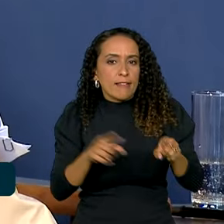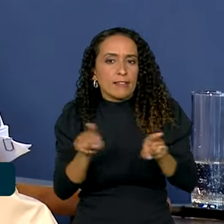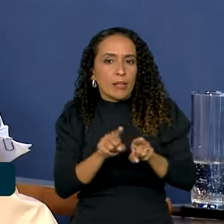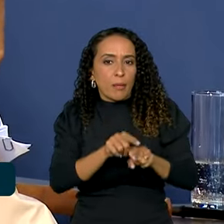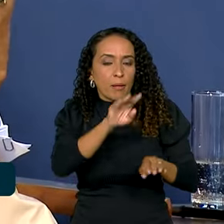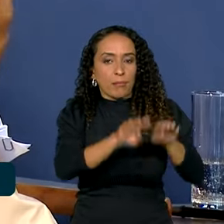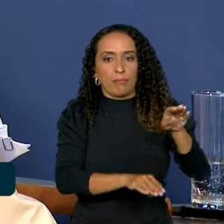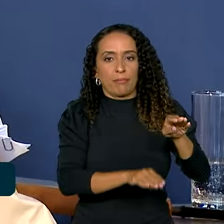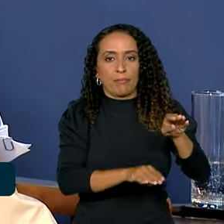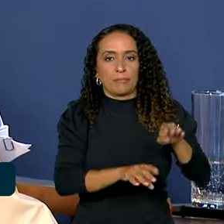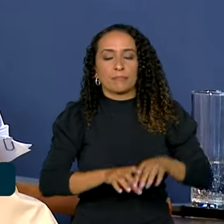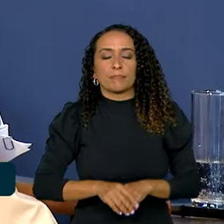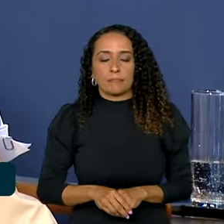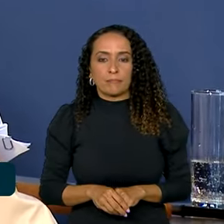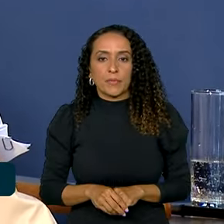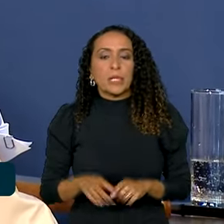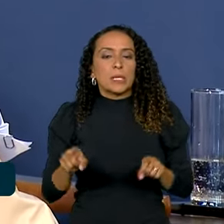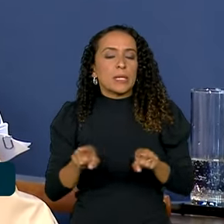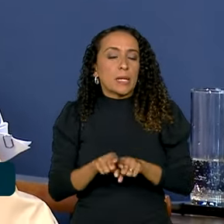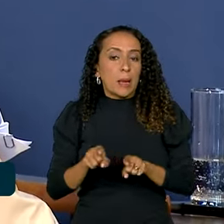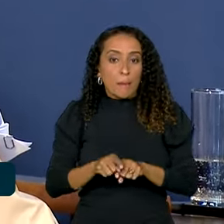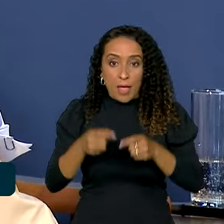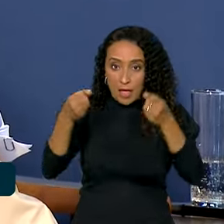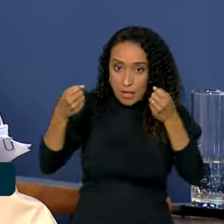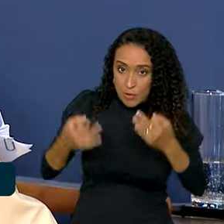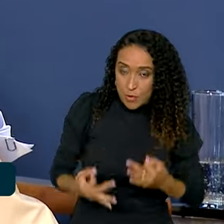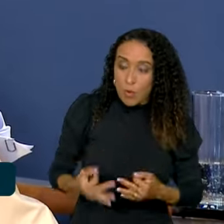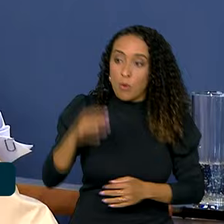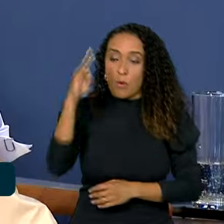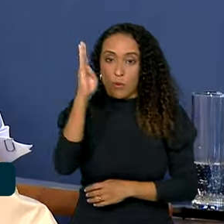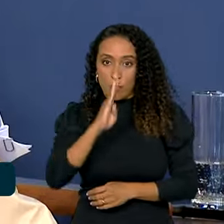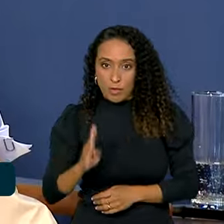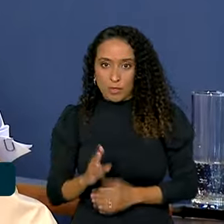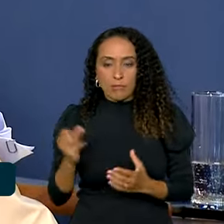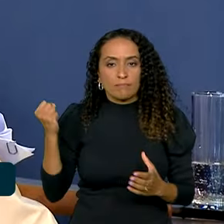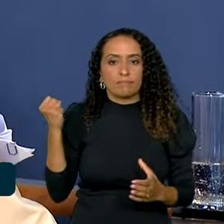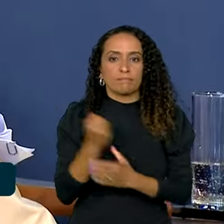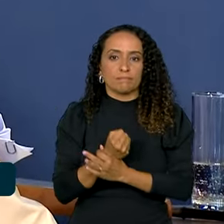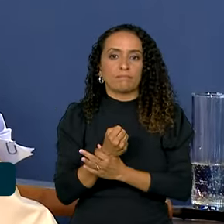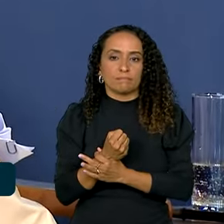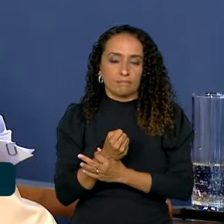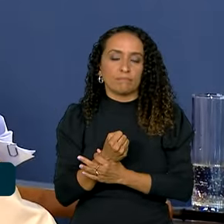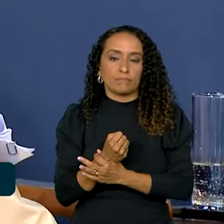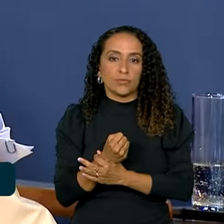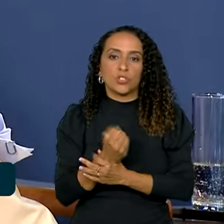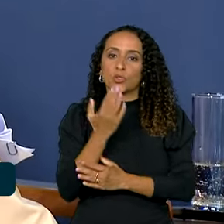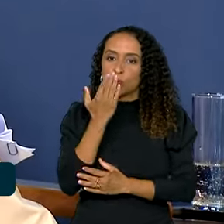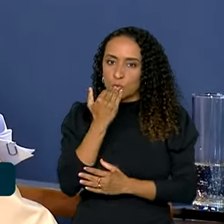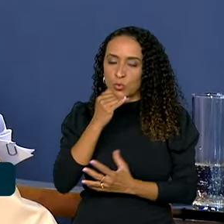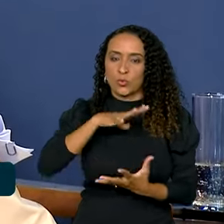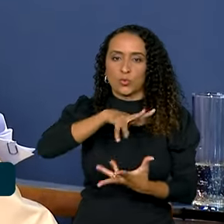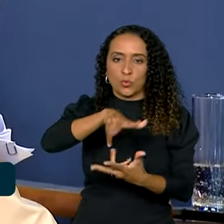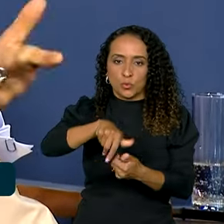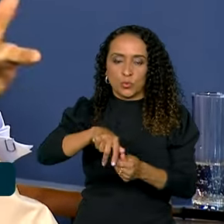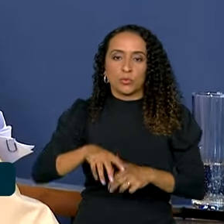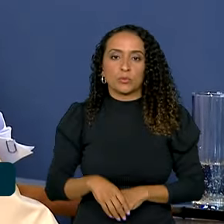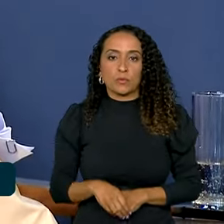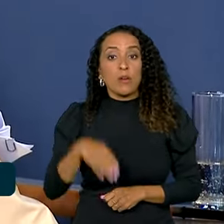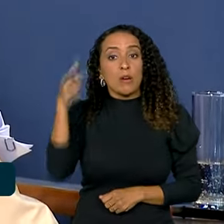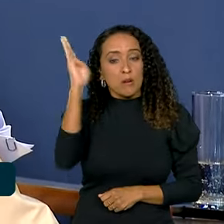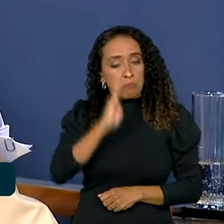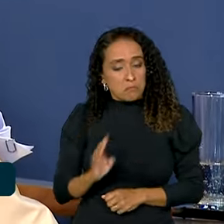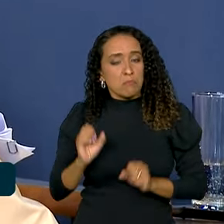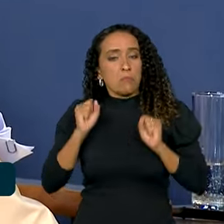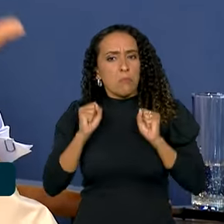desigualdades. Ela disse também que o Brasil garante a segurança alimentar do mundo. O Brasil